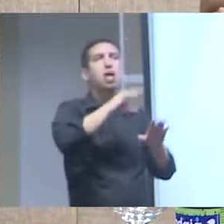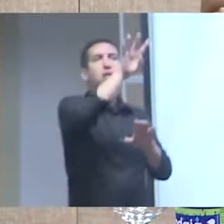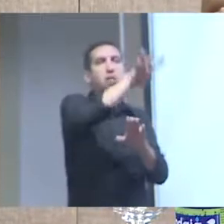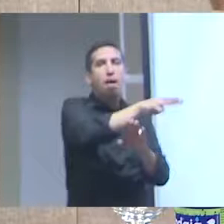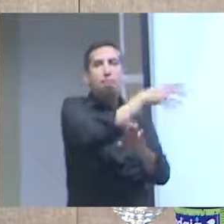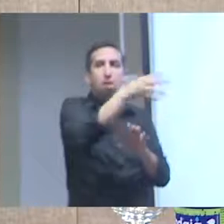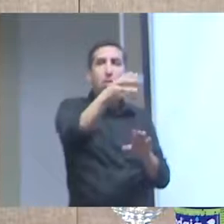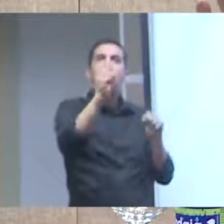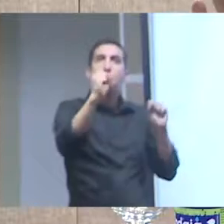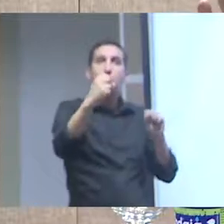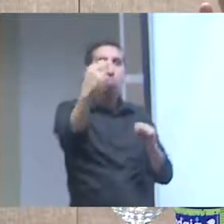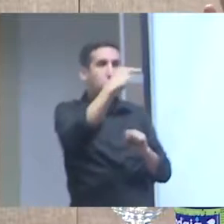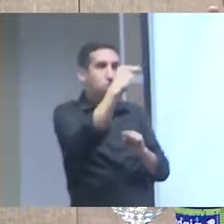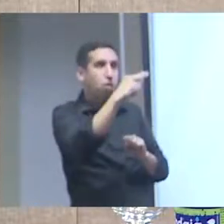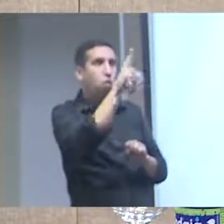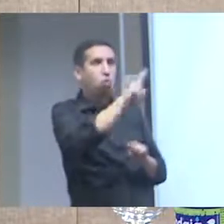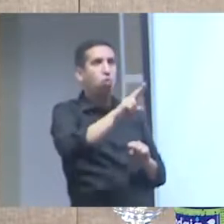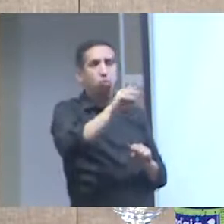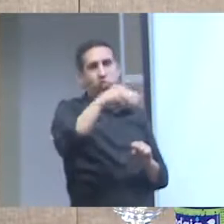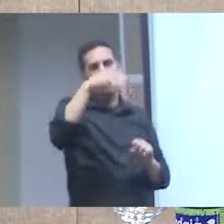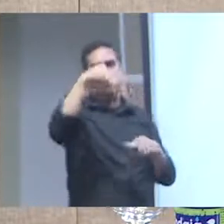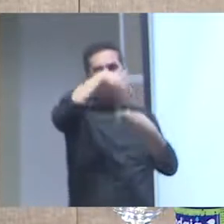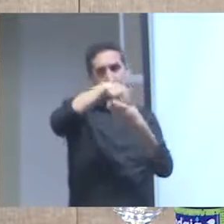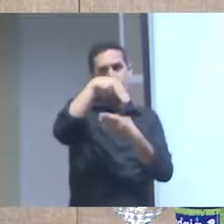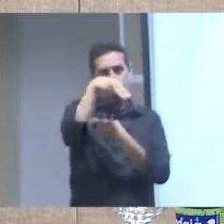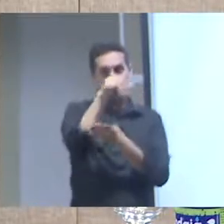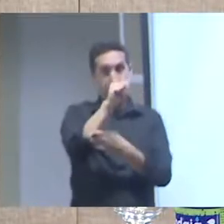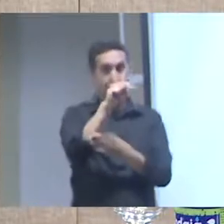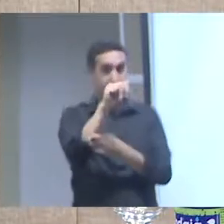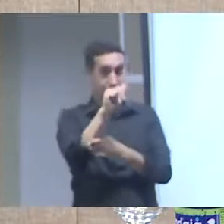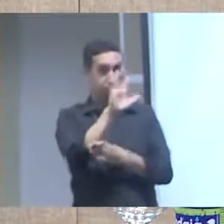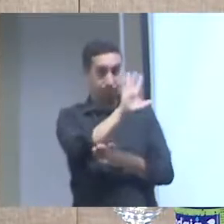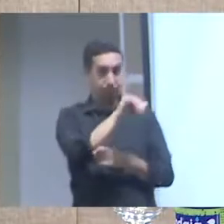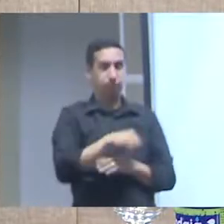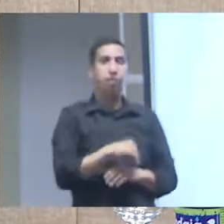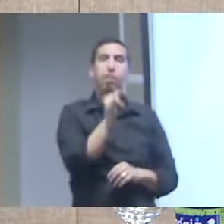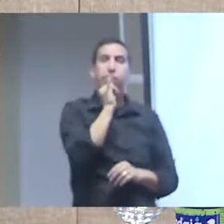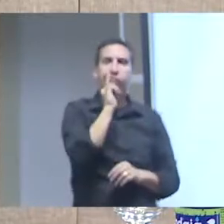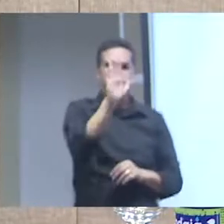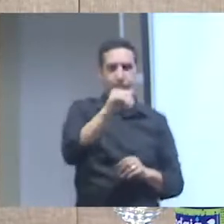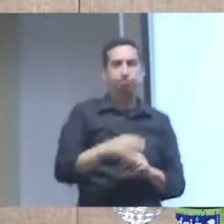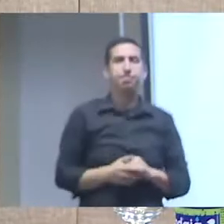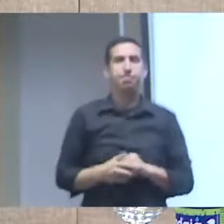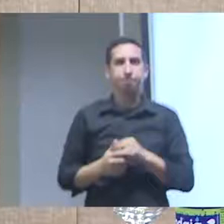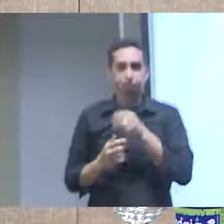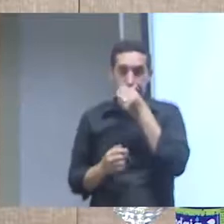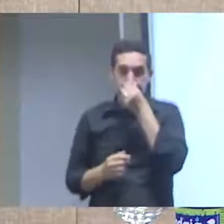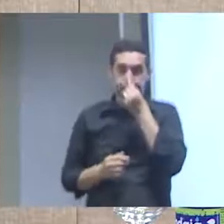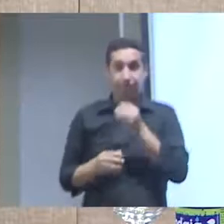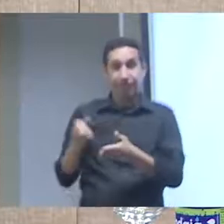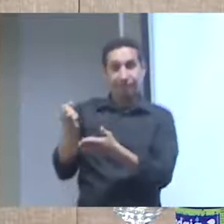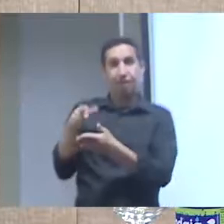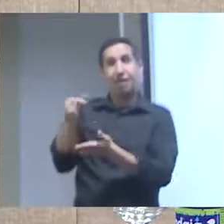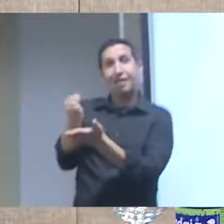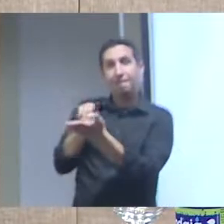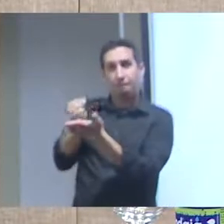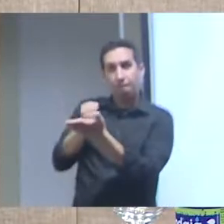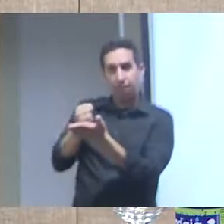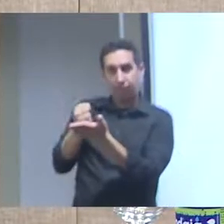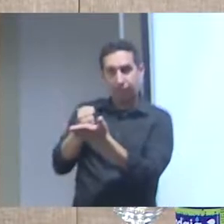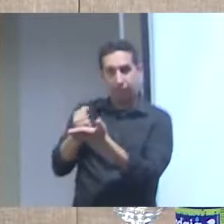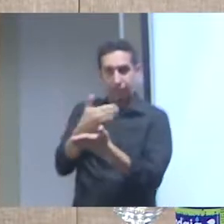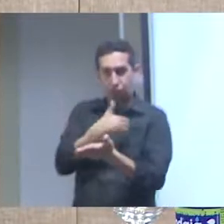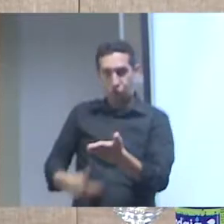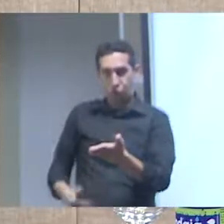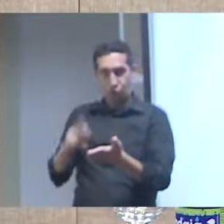mapa só então se você pegar exemplos ali da farmácia popular o simples fato de eu pegar aqueles pontos e